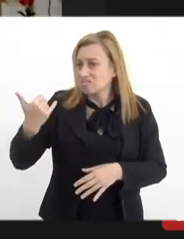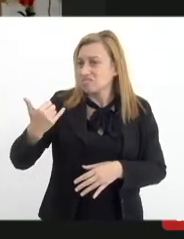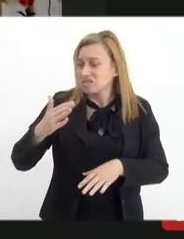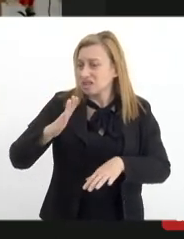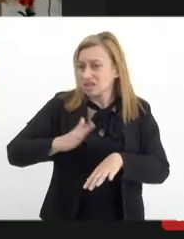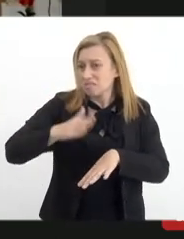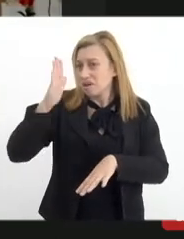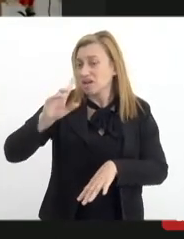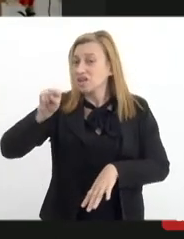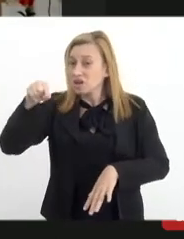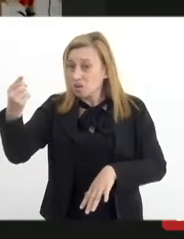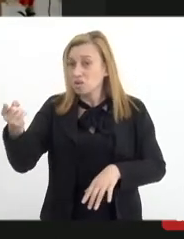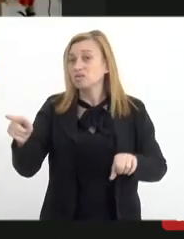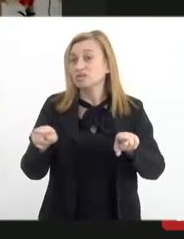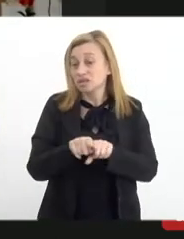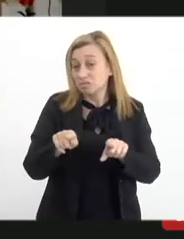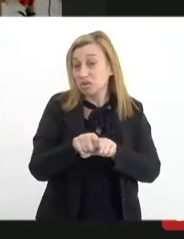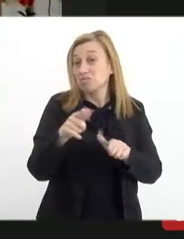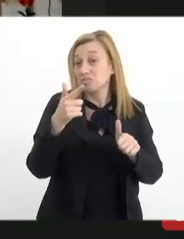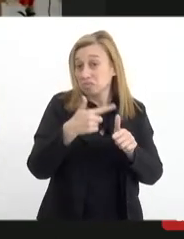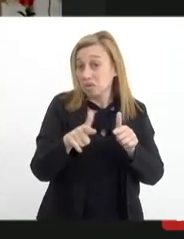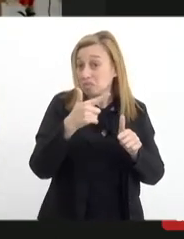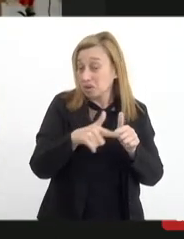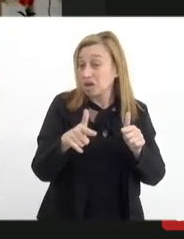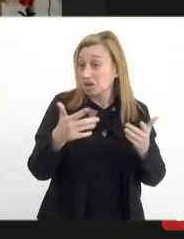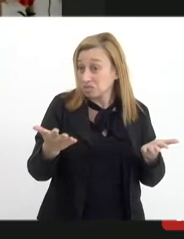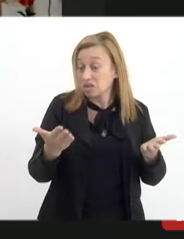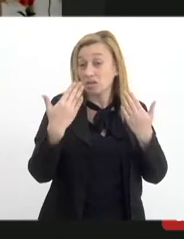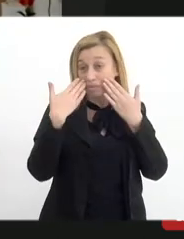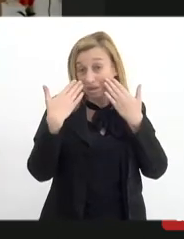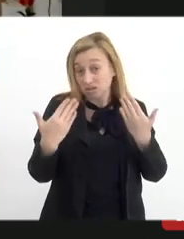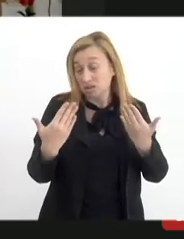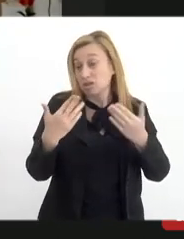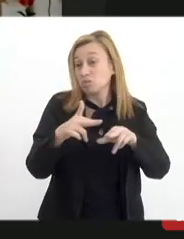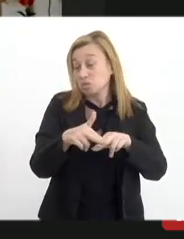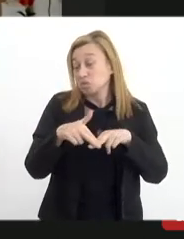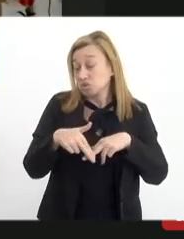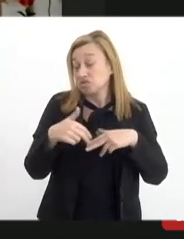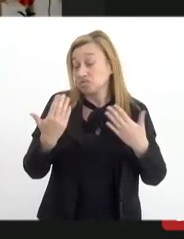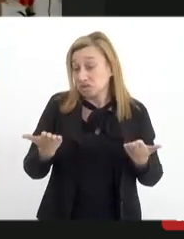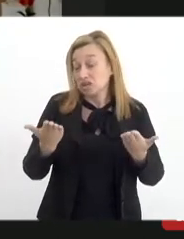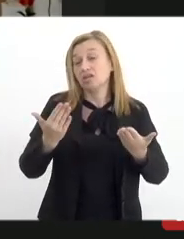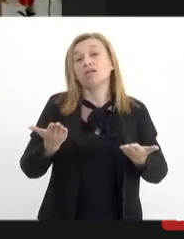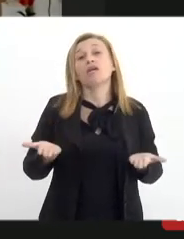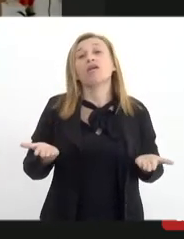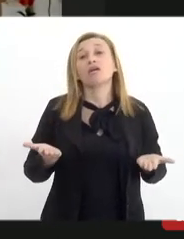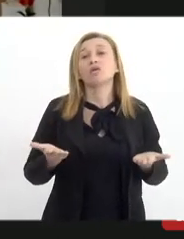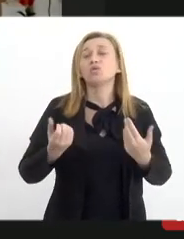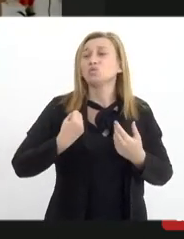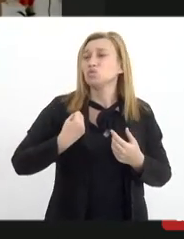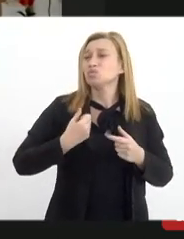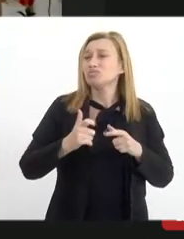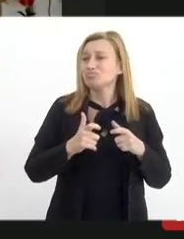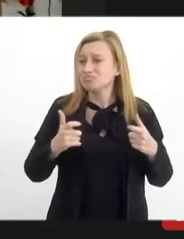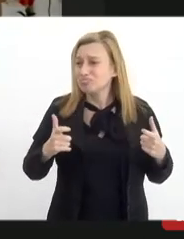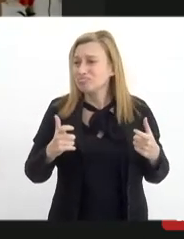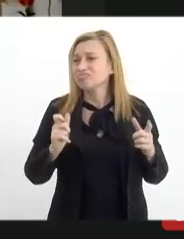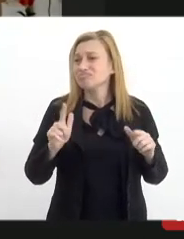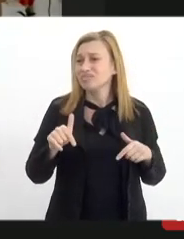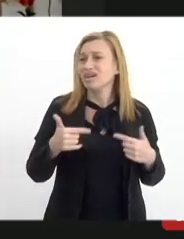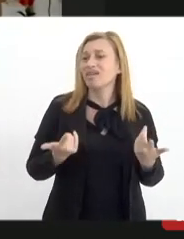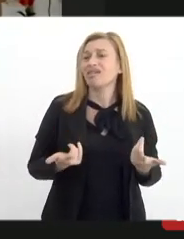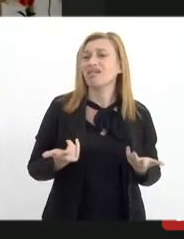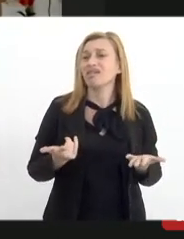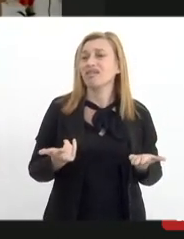outra demanda também que está se apresentando devido ao aumento da,